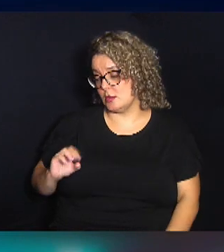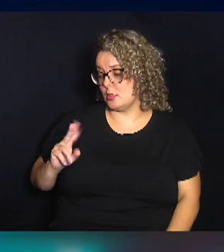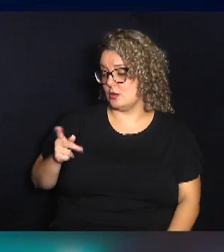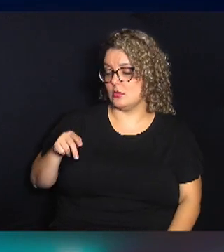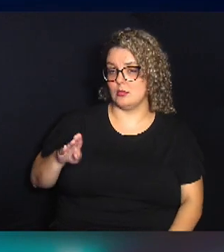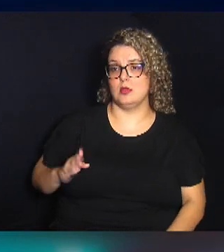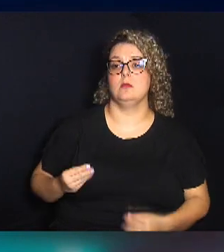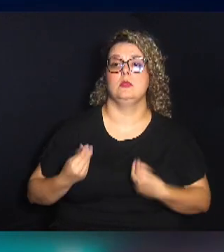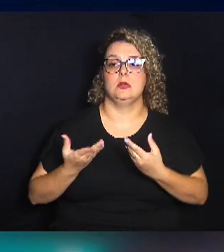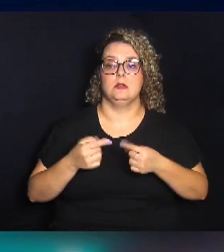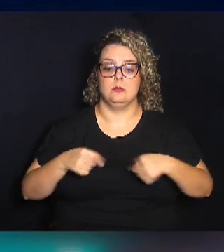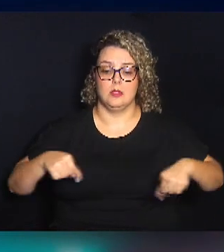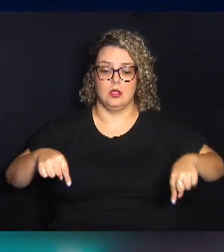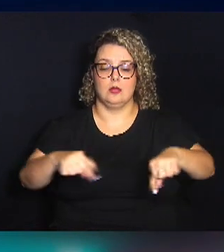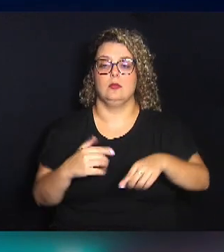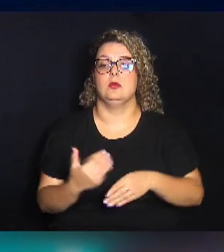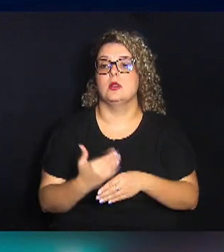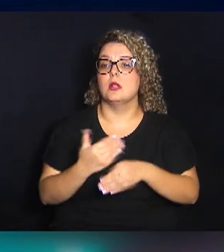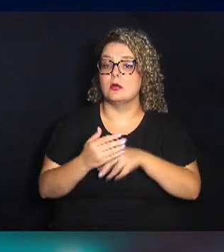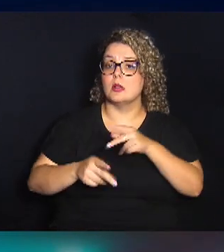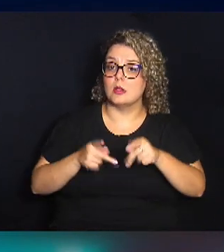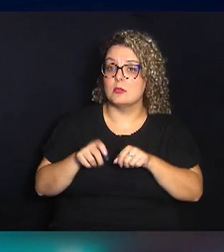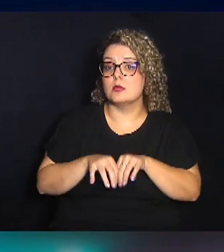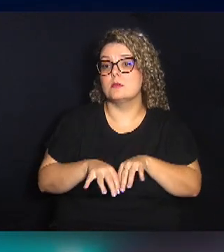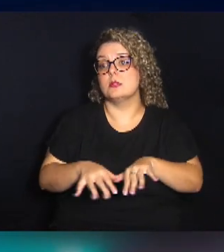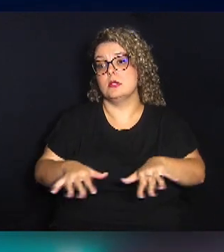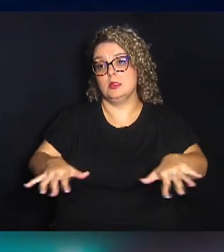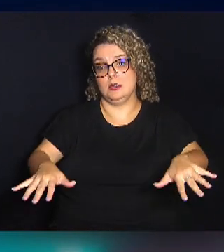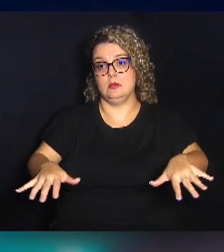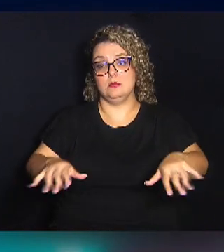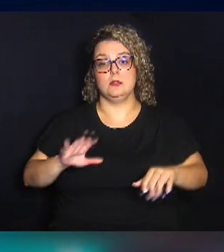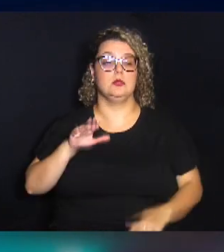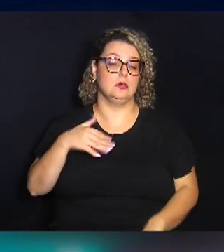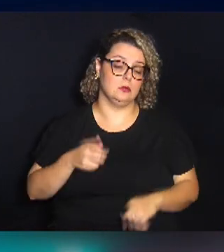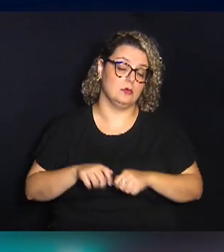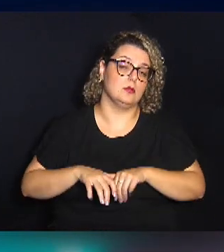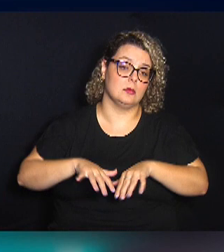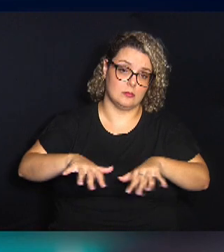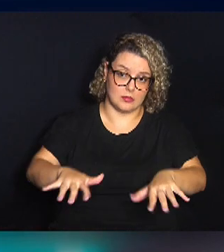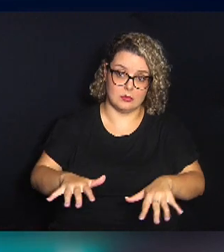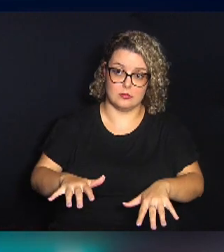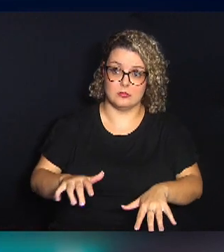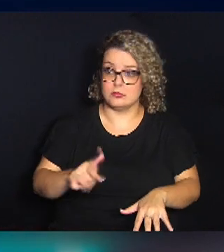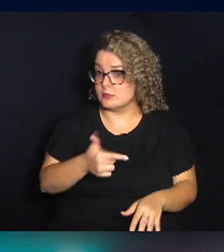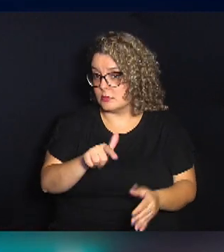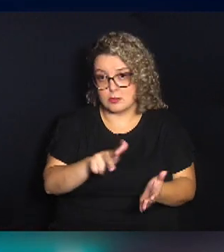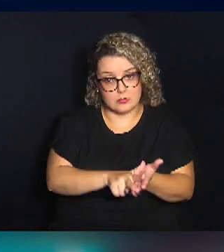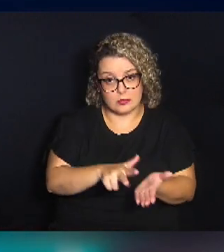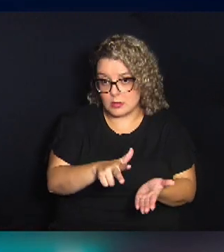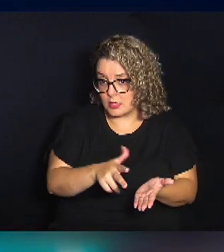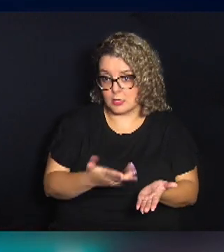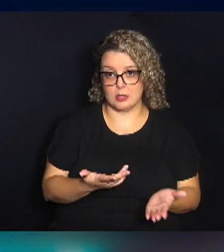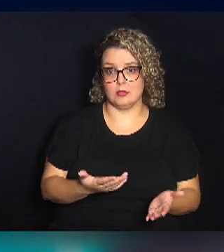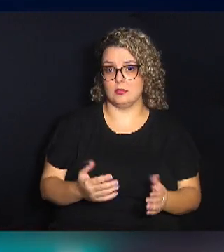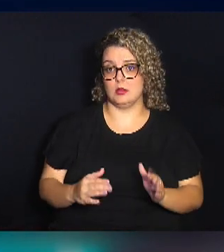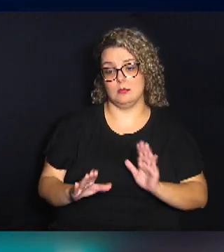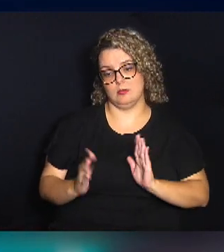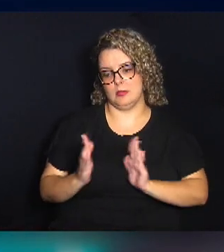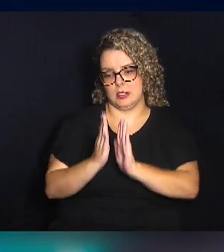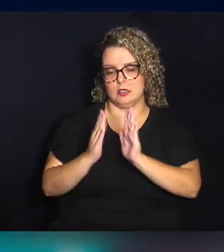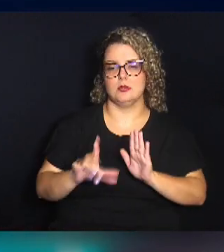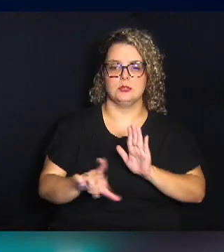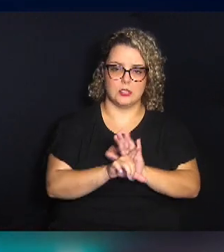construção, a população acabou ampliando. E ao ampliar, está irregular perante a legislação do município, ou que